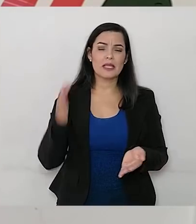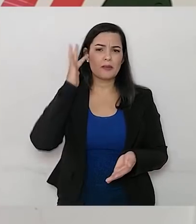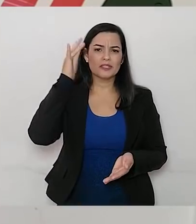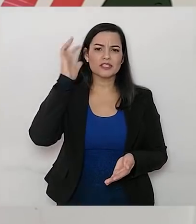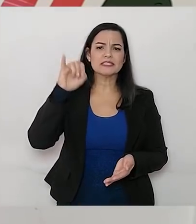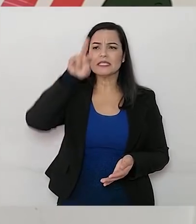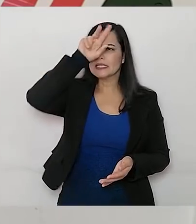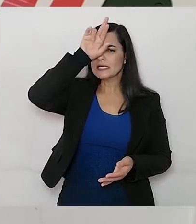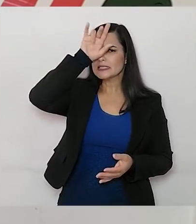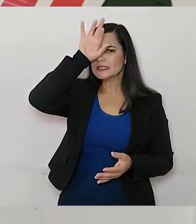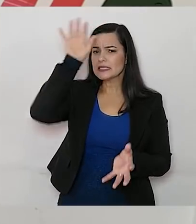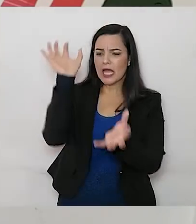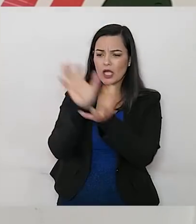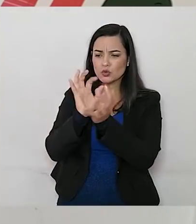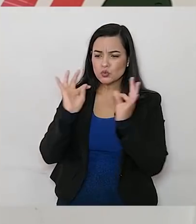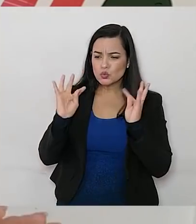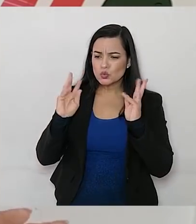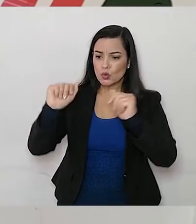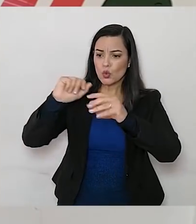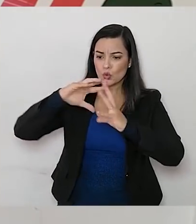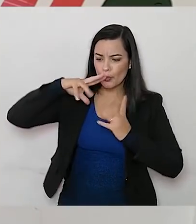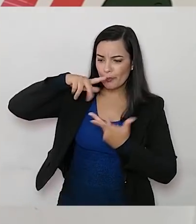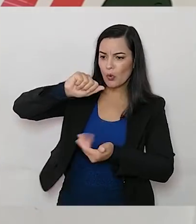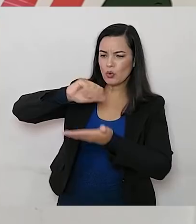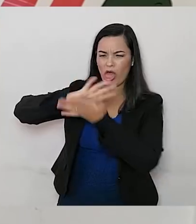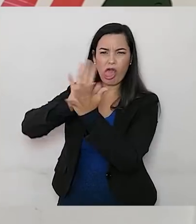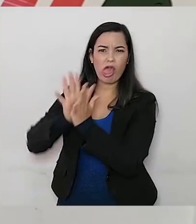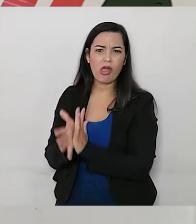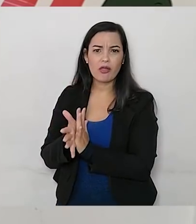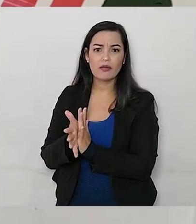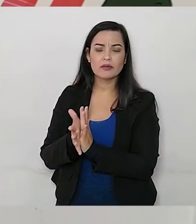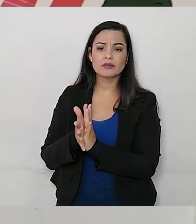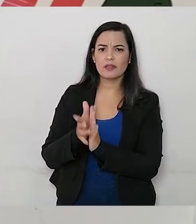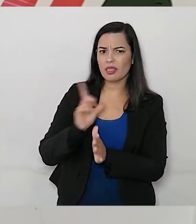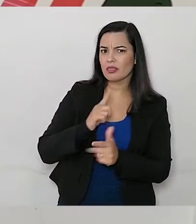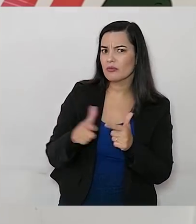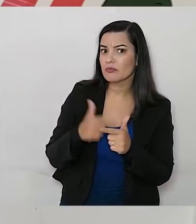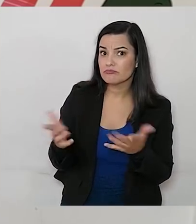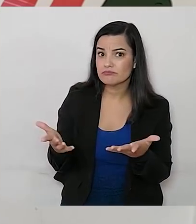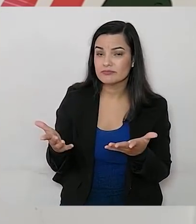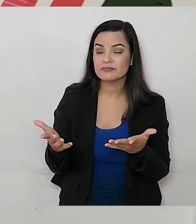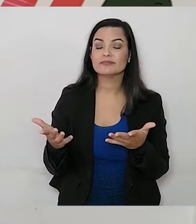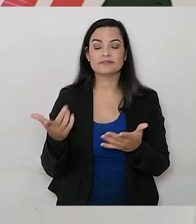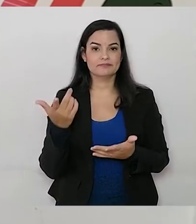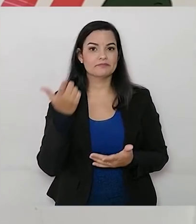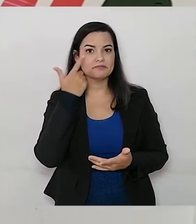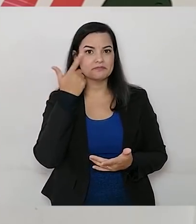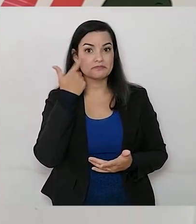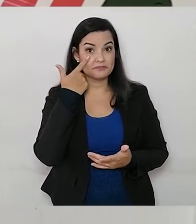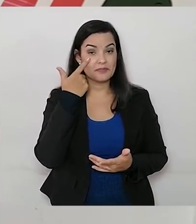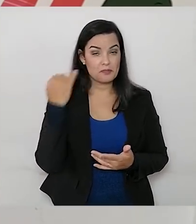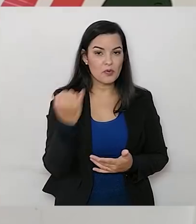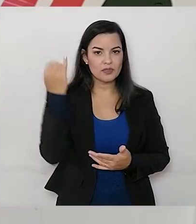exterminássemos todos os insetos do planeta, isso teria alguma consequência? Então, olha só,